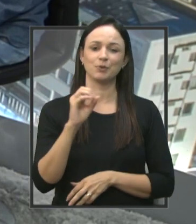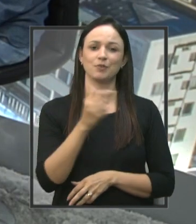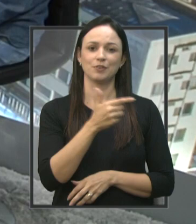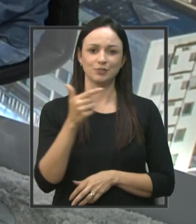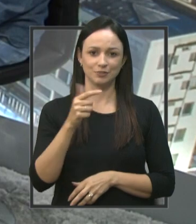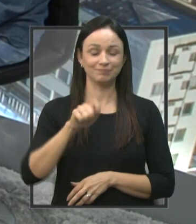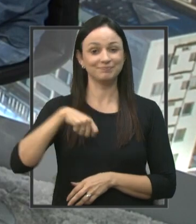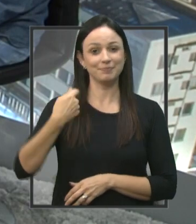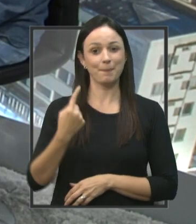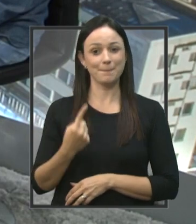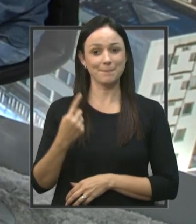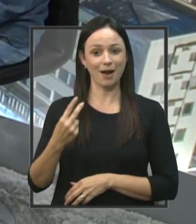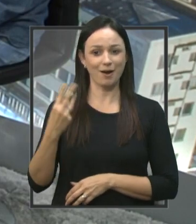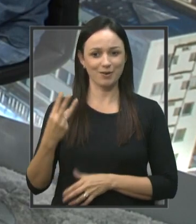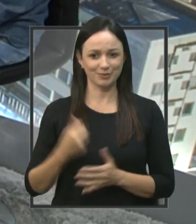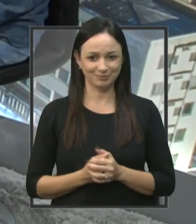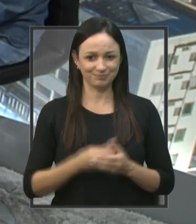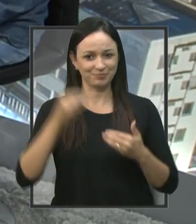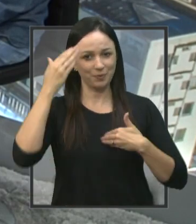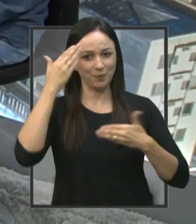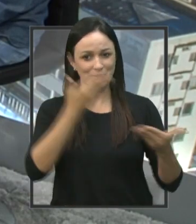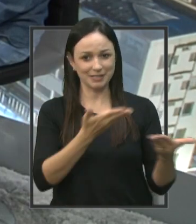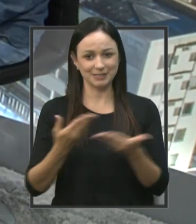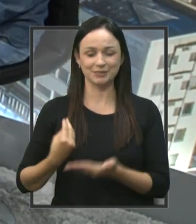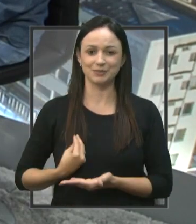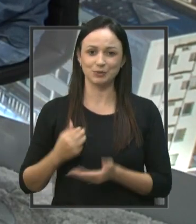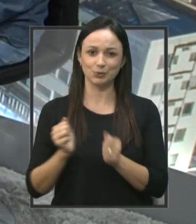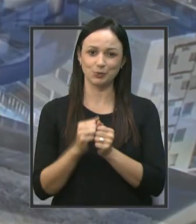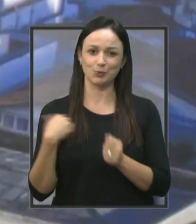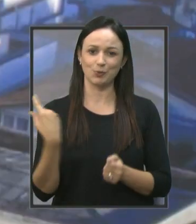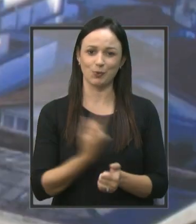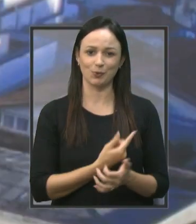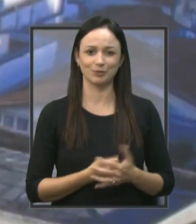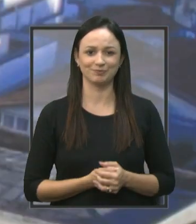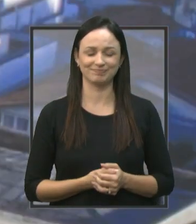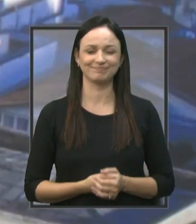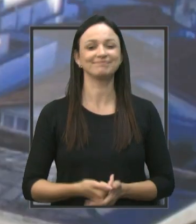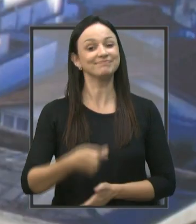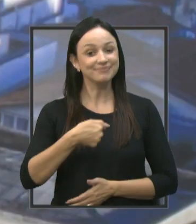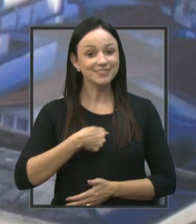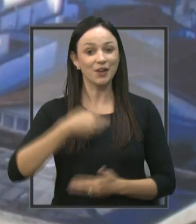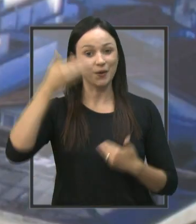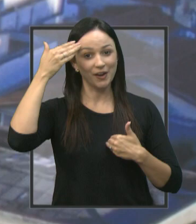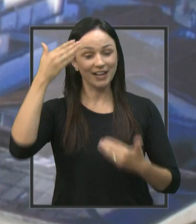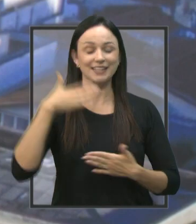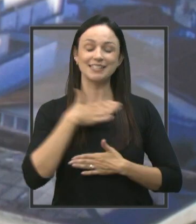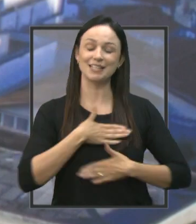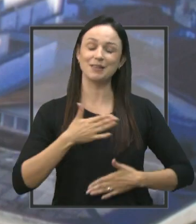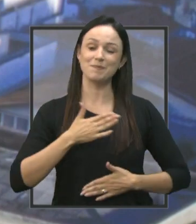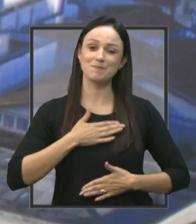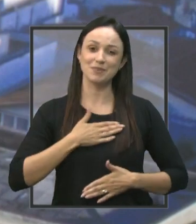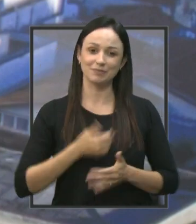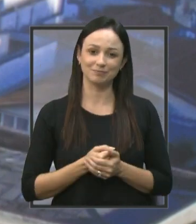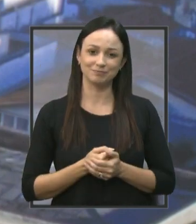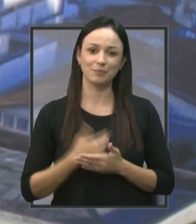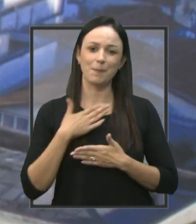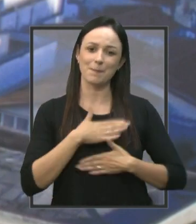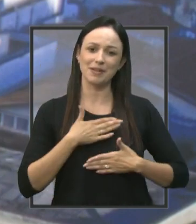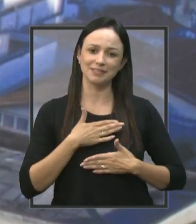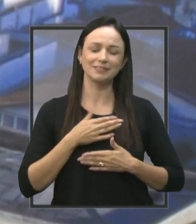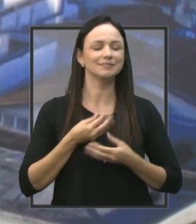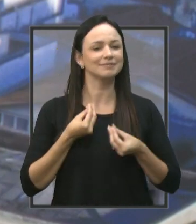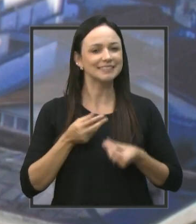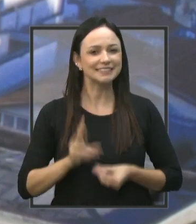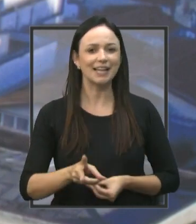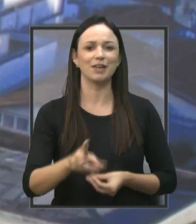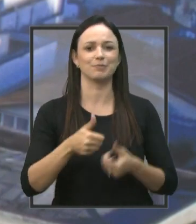Paulo César Gambarini. Vereador, muito obrigado pela sua presença aqui conosco. Eu que agradeço a satisfação em toda a minha e é um prazer, como sempre,